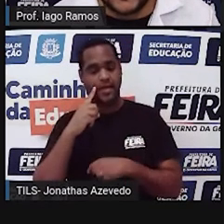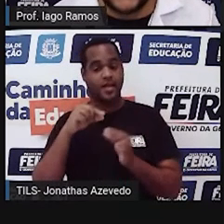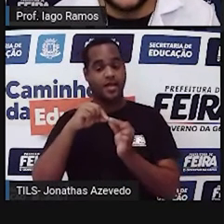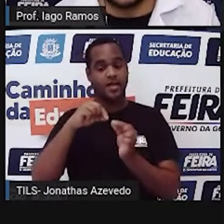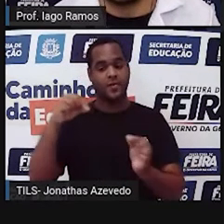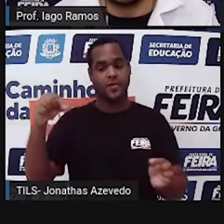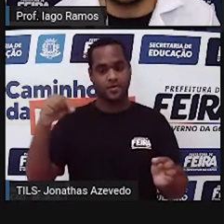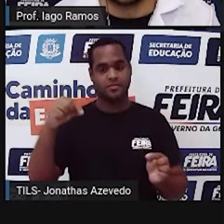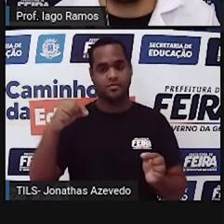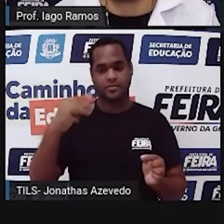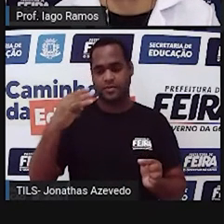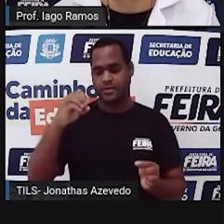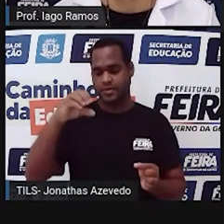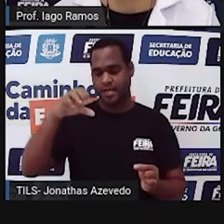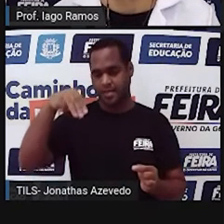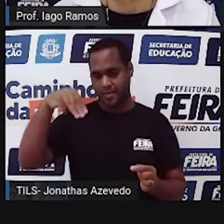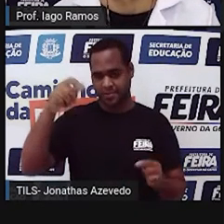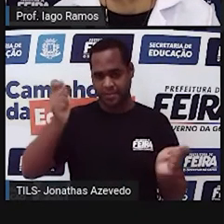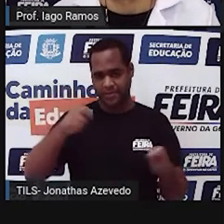beleza?